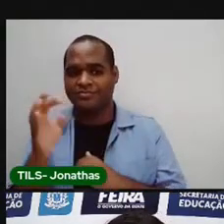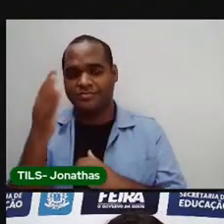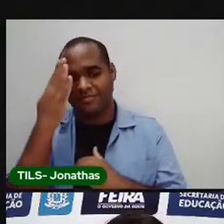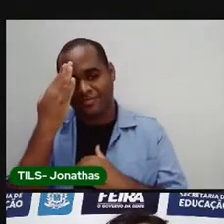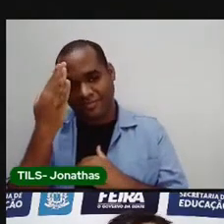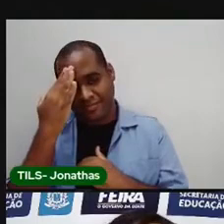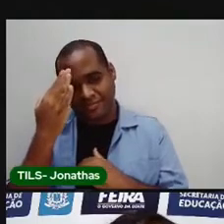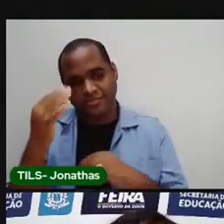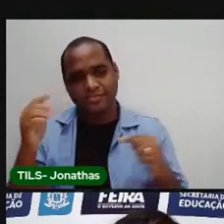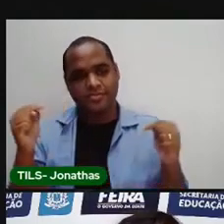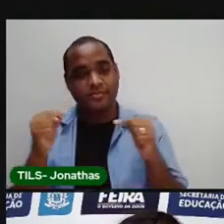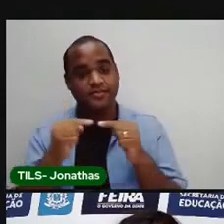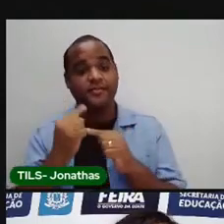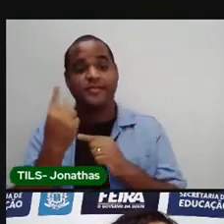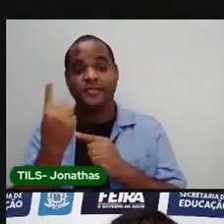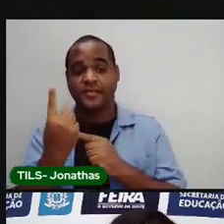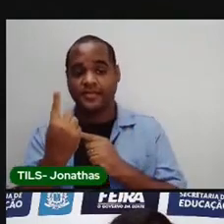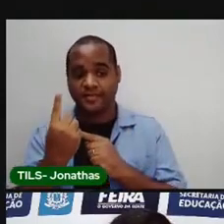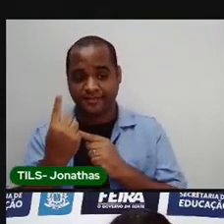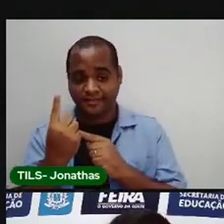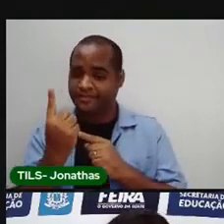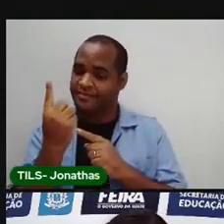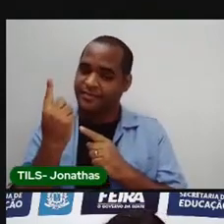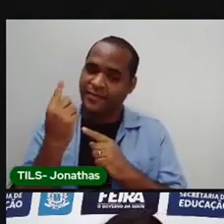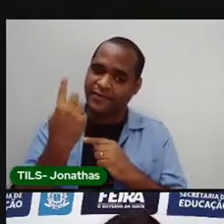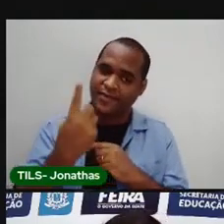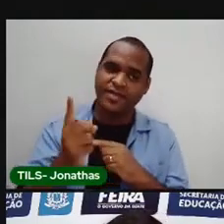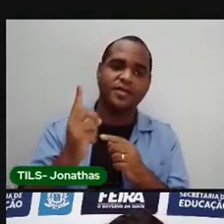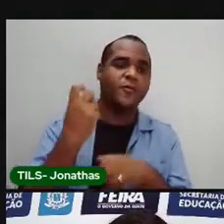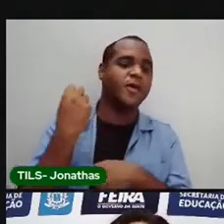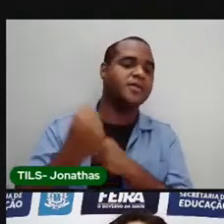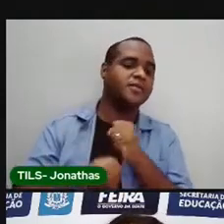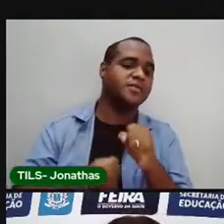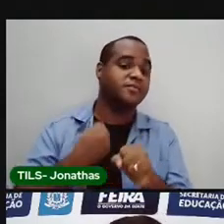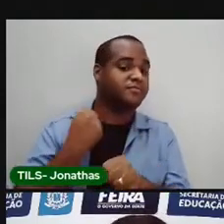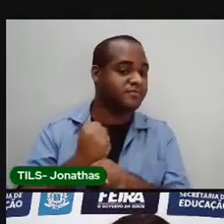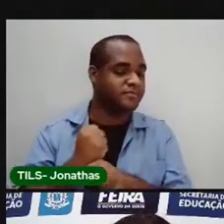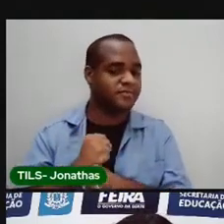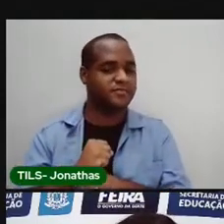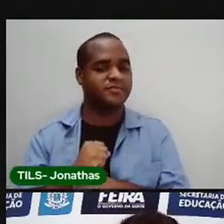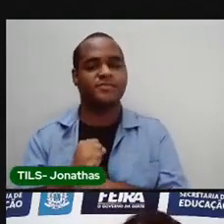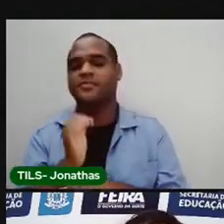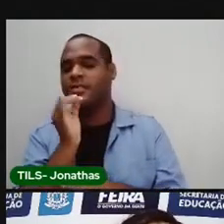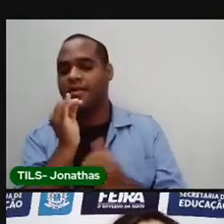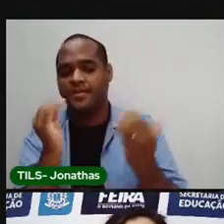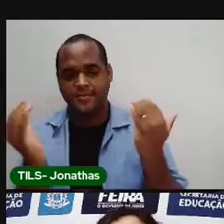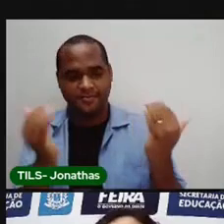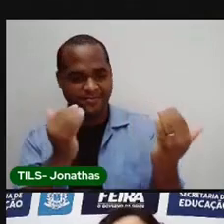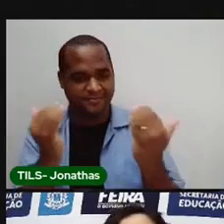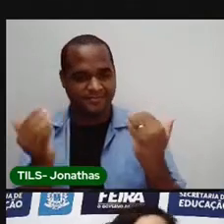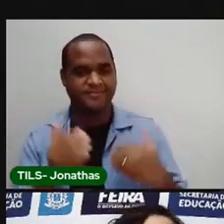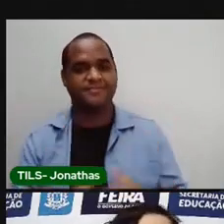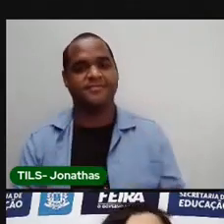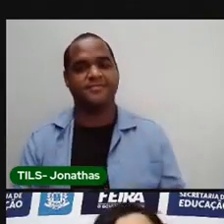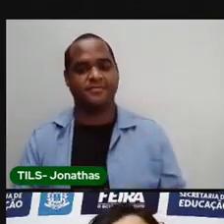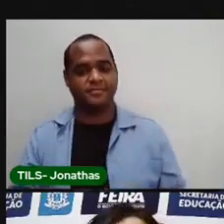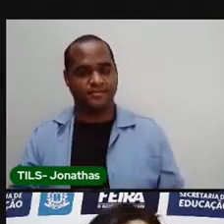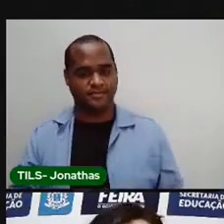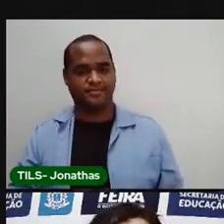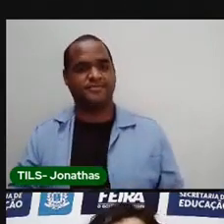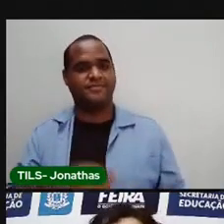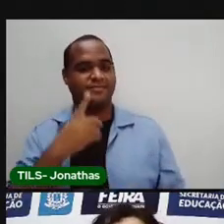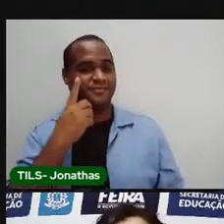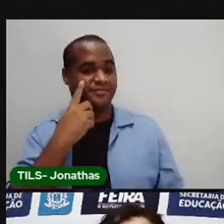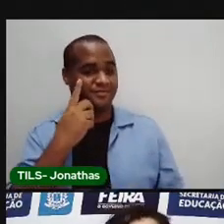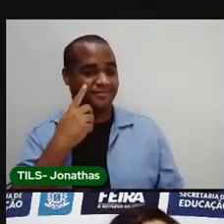comemoradas uma vez a cada ano. Vamos ver com os exemplos. O primeiro